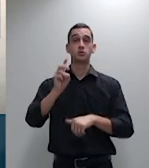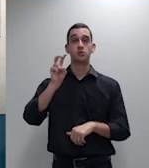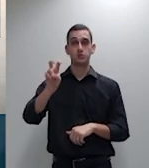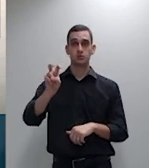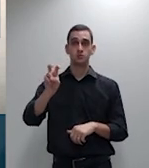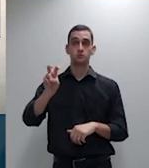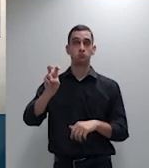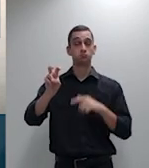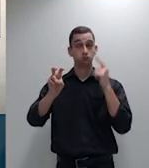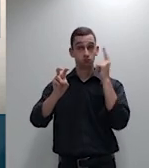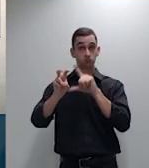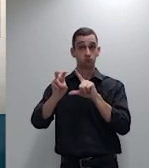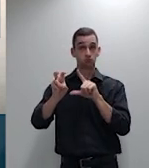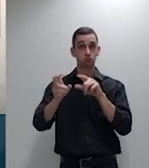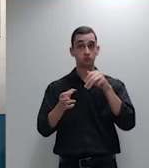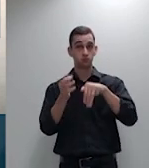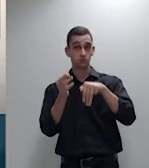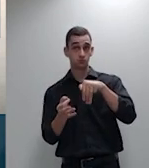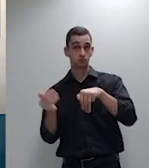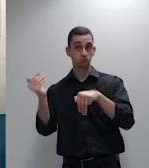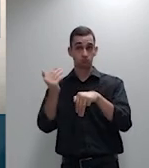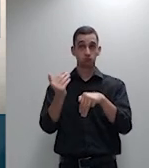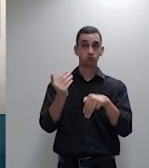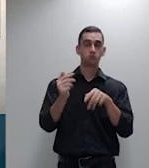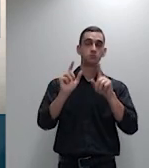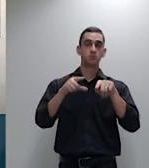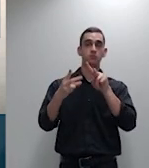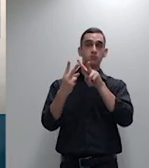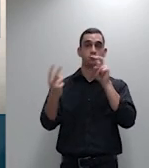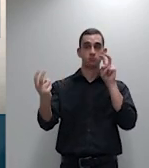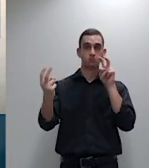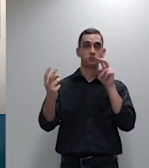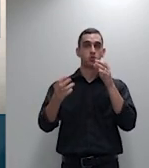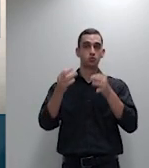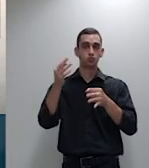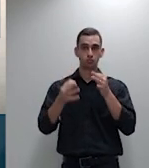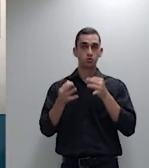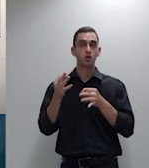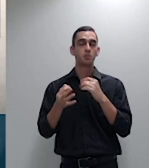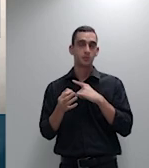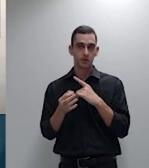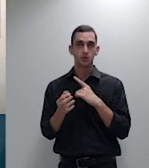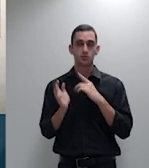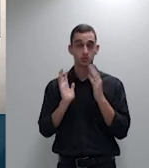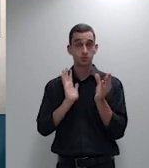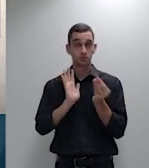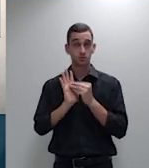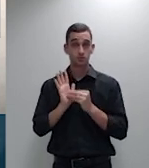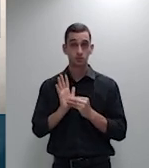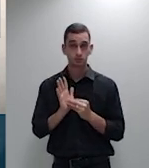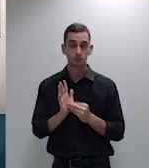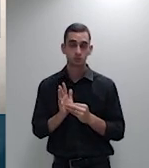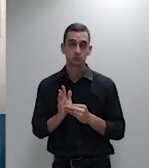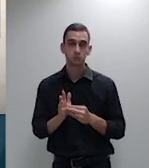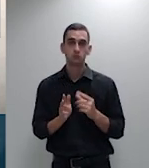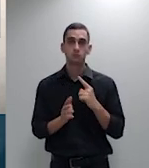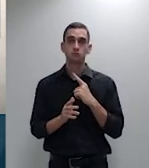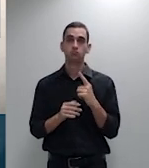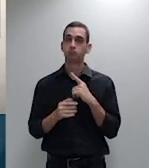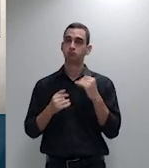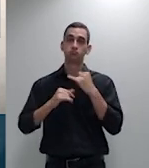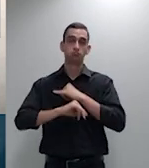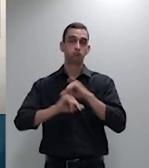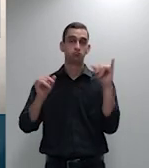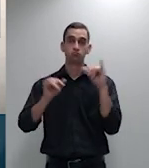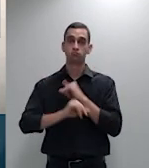julgamento em sede virtual que foi porque que foi na verdade objeto de